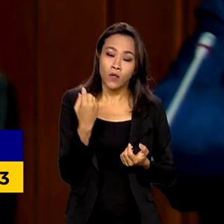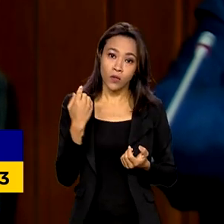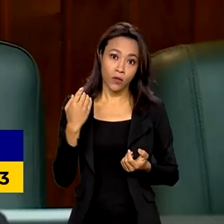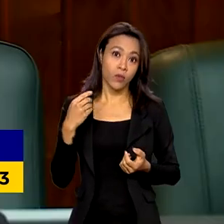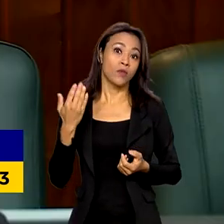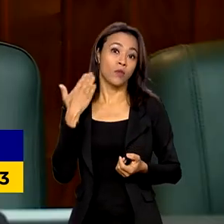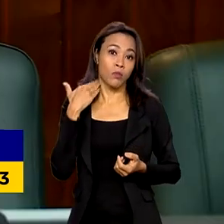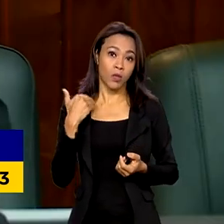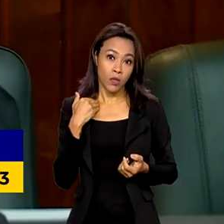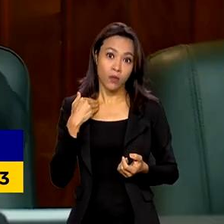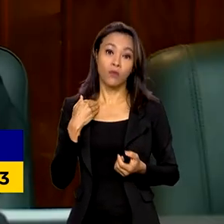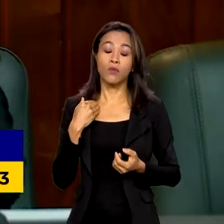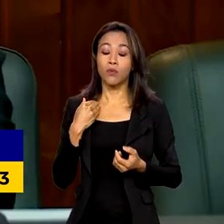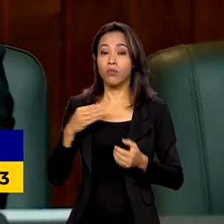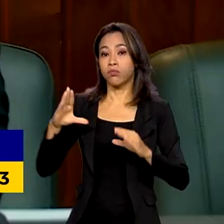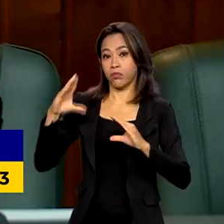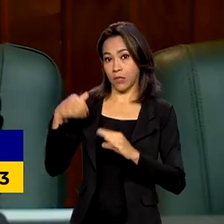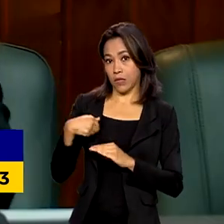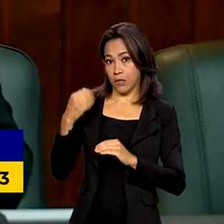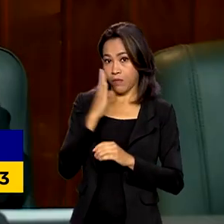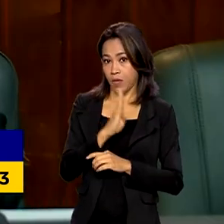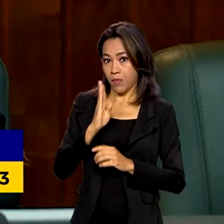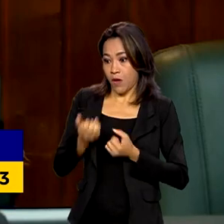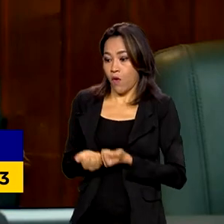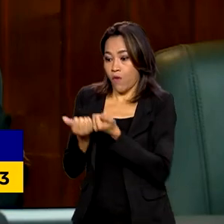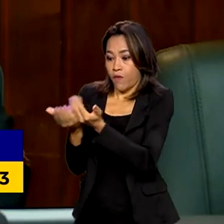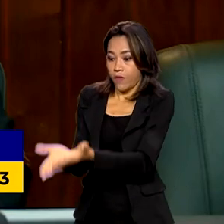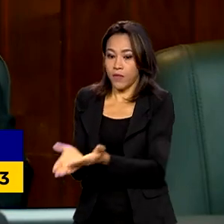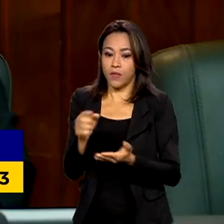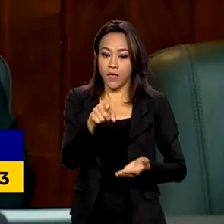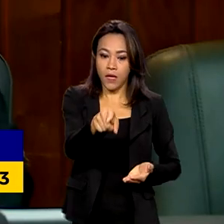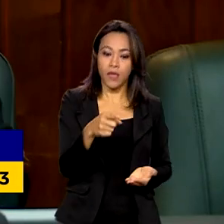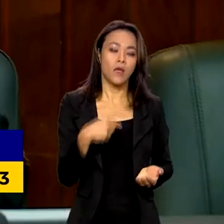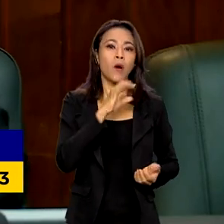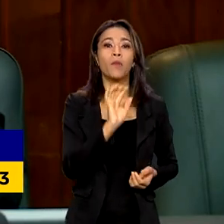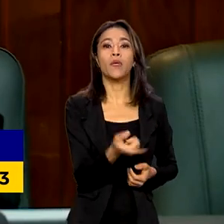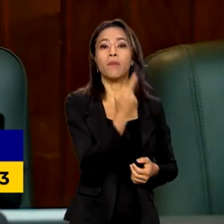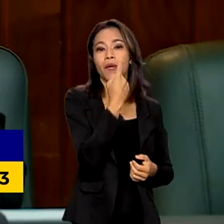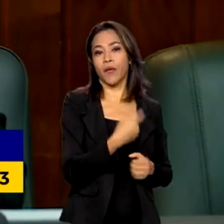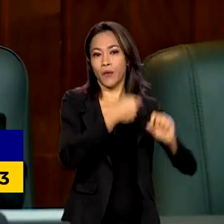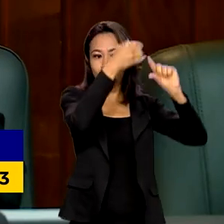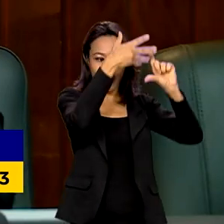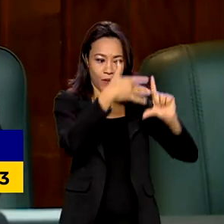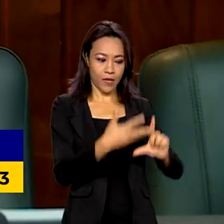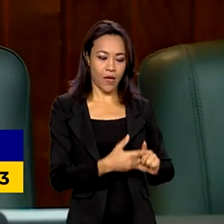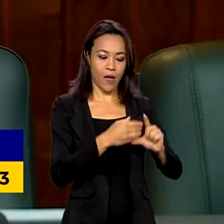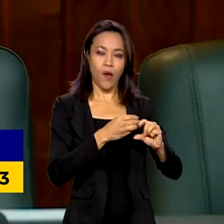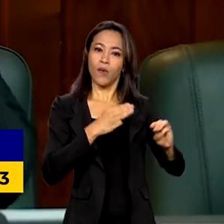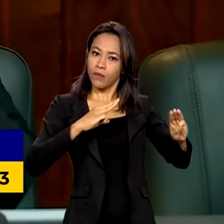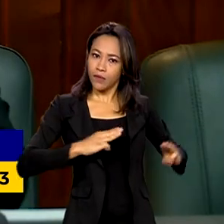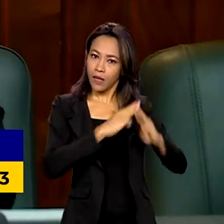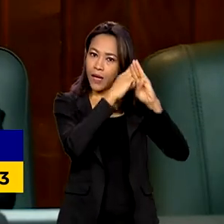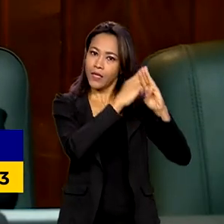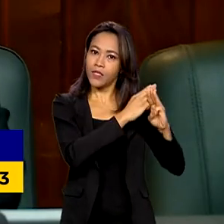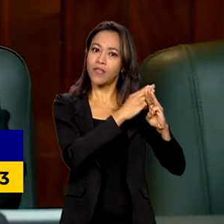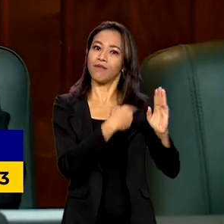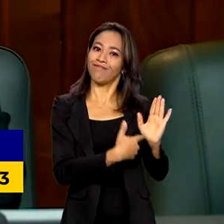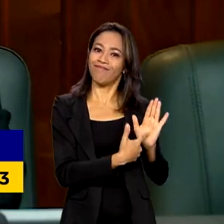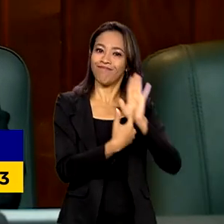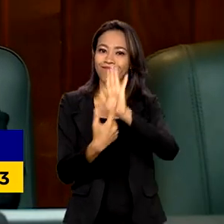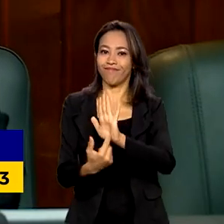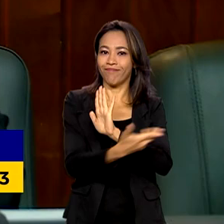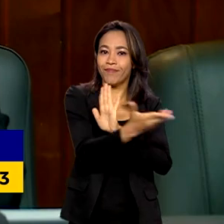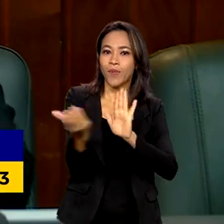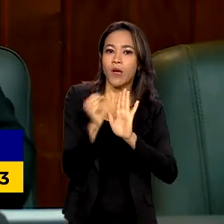para esse público. O primeiro portal da Caixa é voltado para os aposentados e aposentadas. Nesse portal